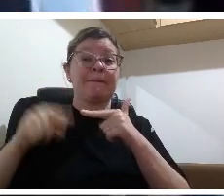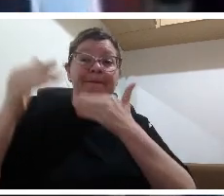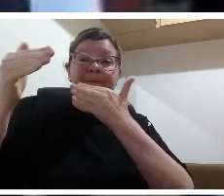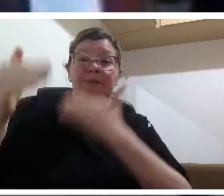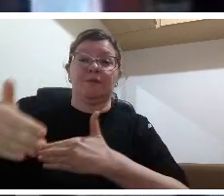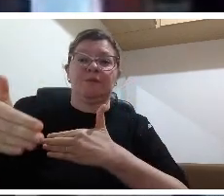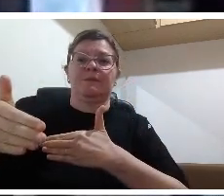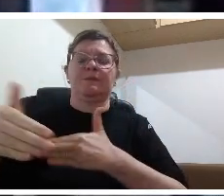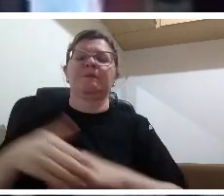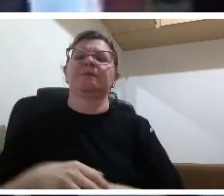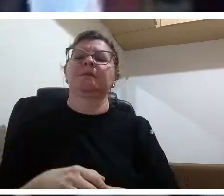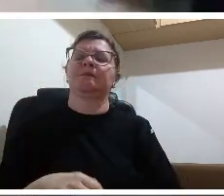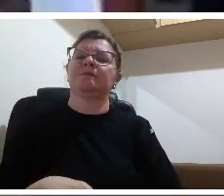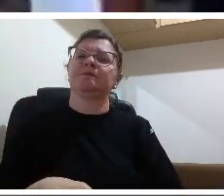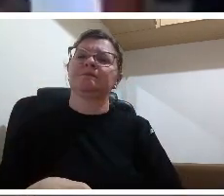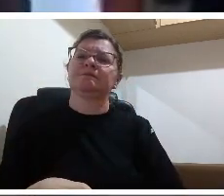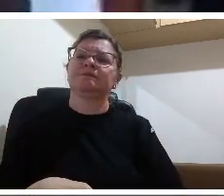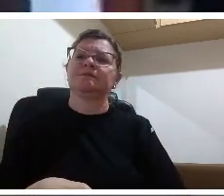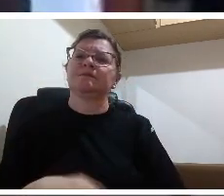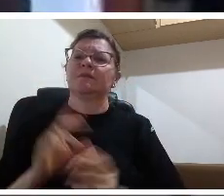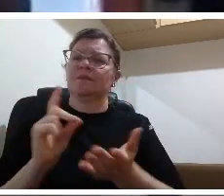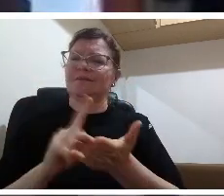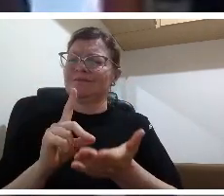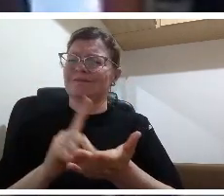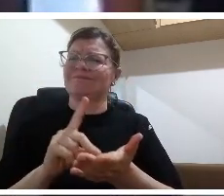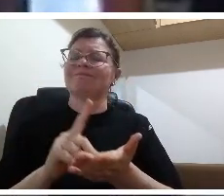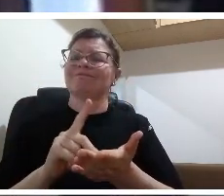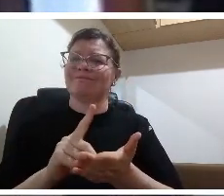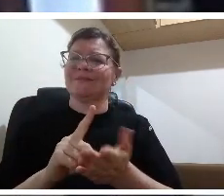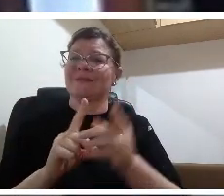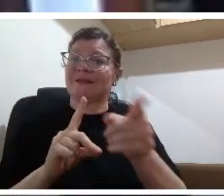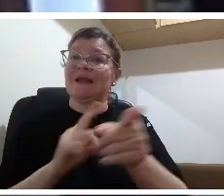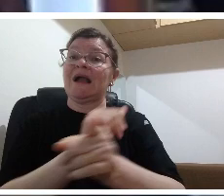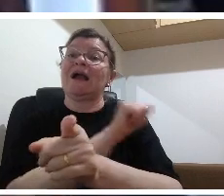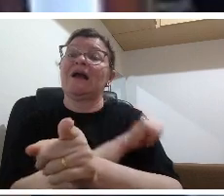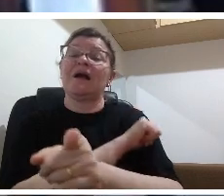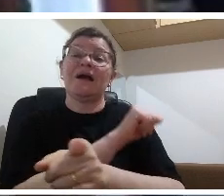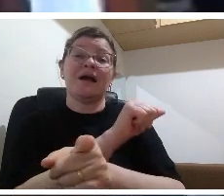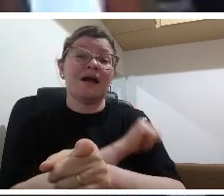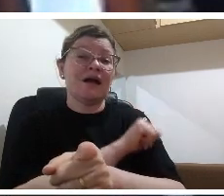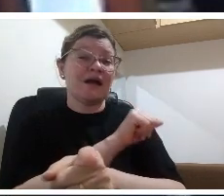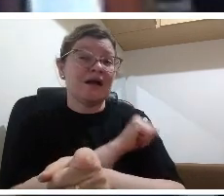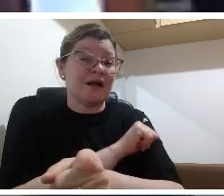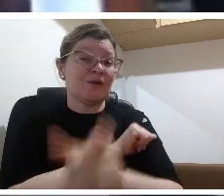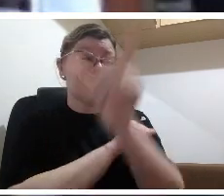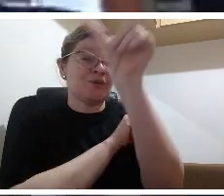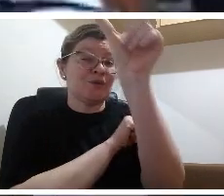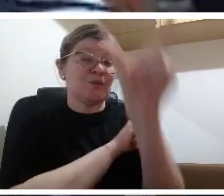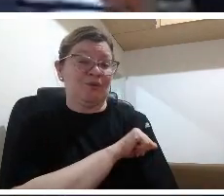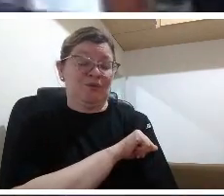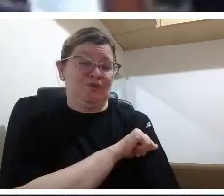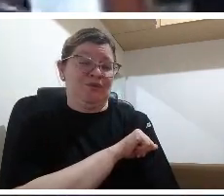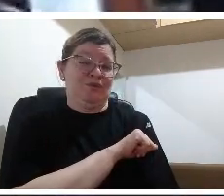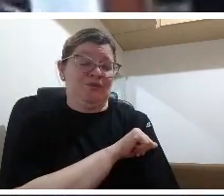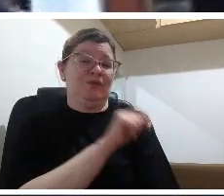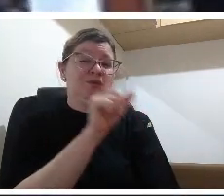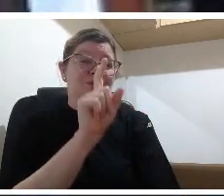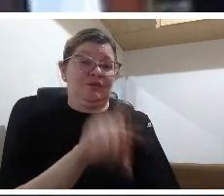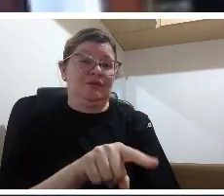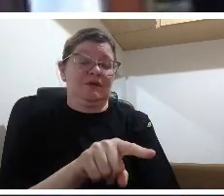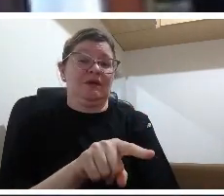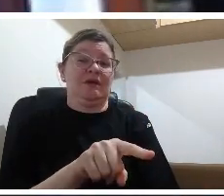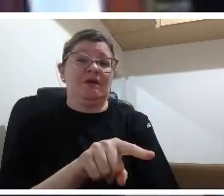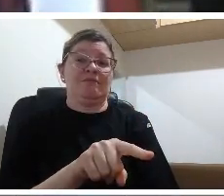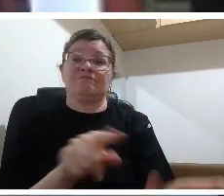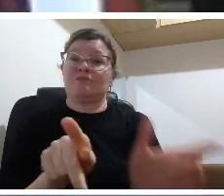avaliação escolar do rendimento escolar do aluno não é o aluno é o professor o aluno dá o material dá o